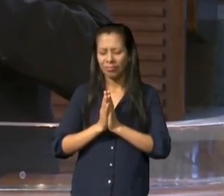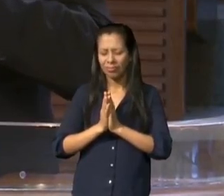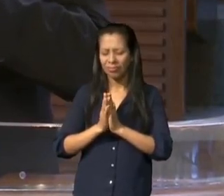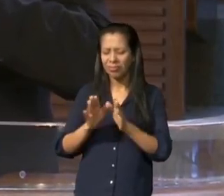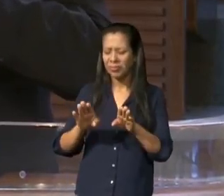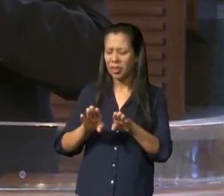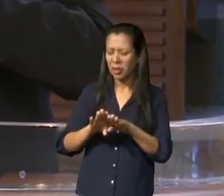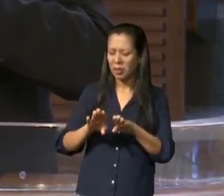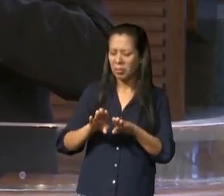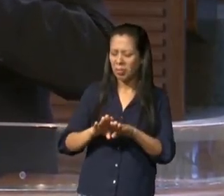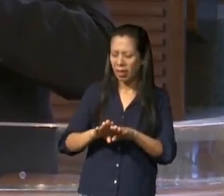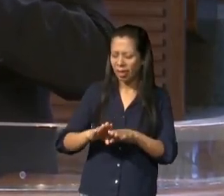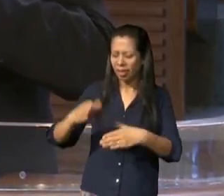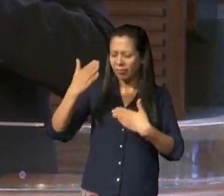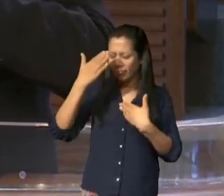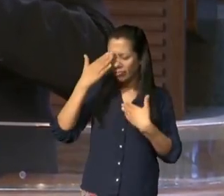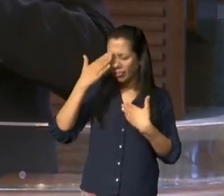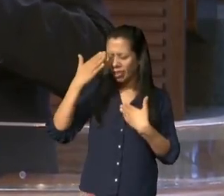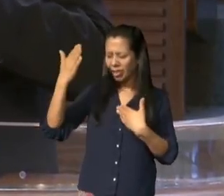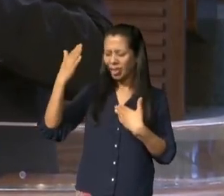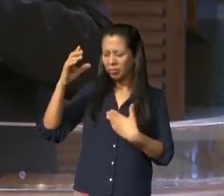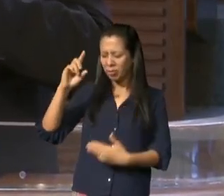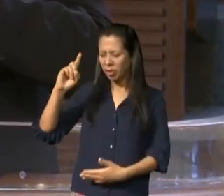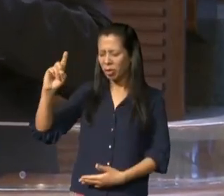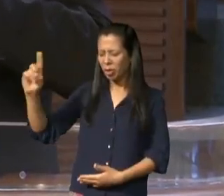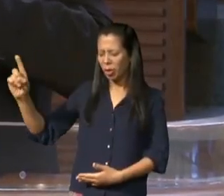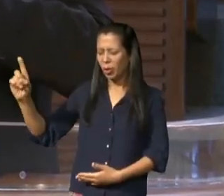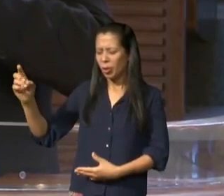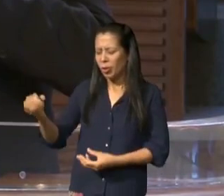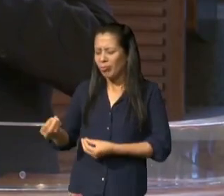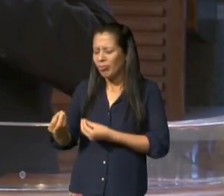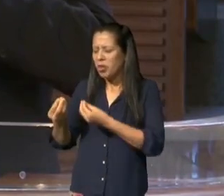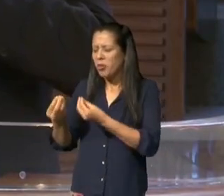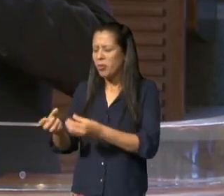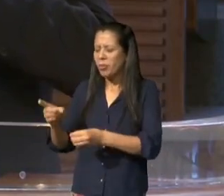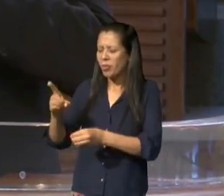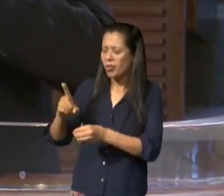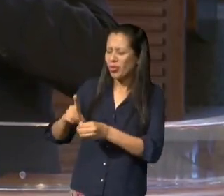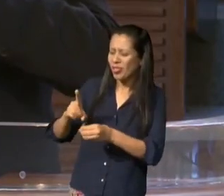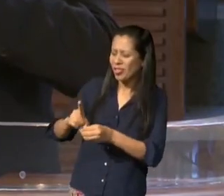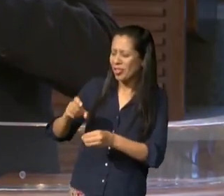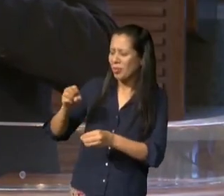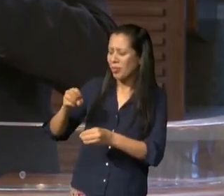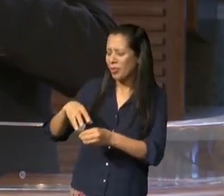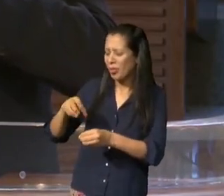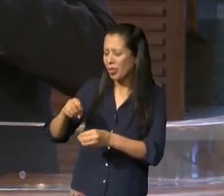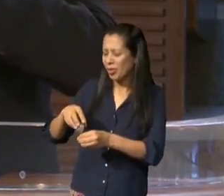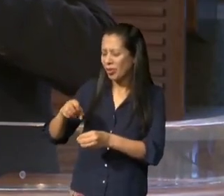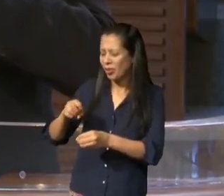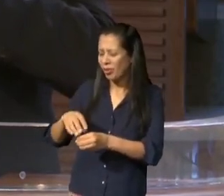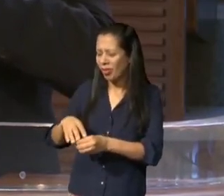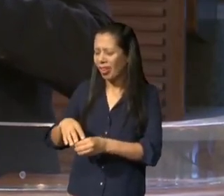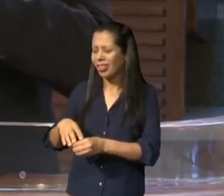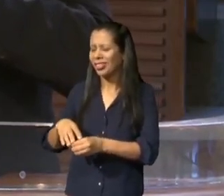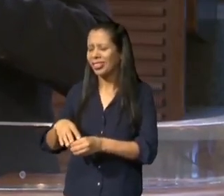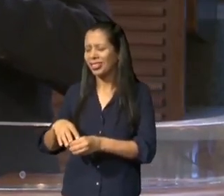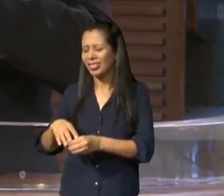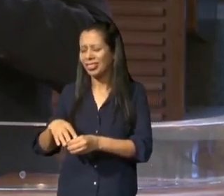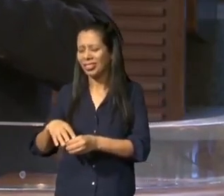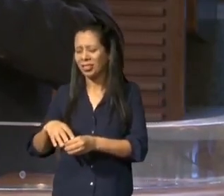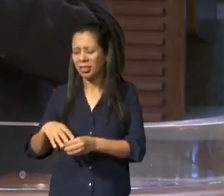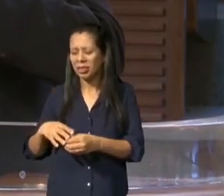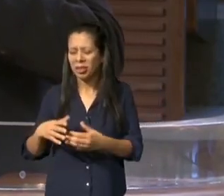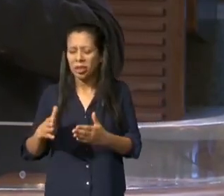dá através das bênçãos pelos dízimos e ofertas, tiramos esse tempo que não é nosso, é o tempo de